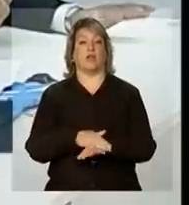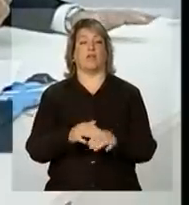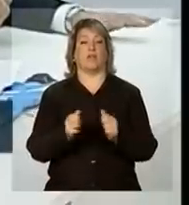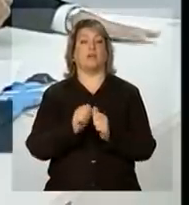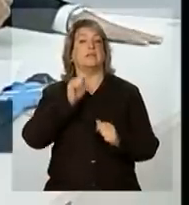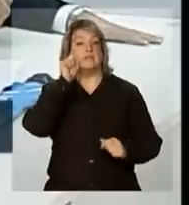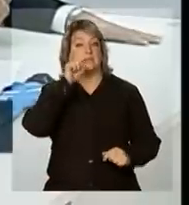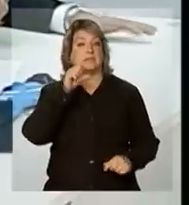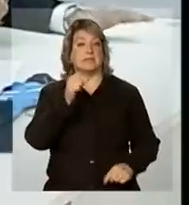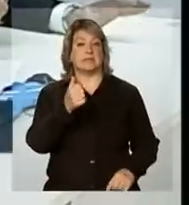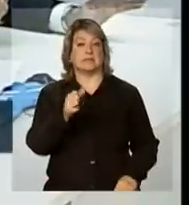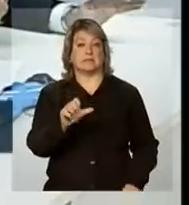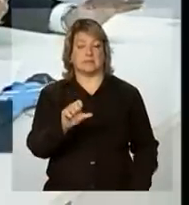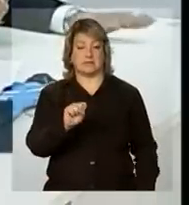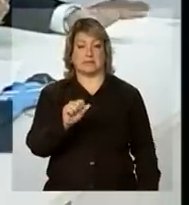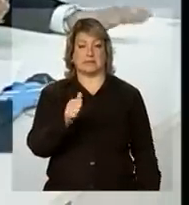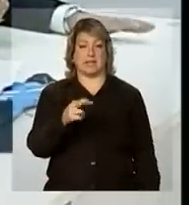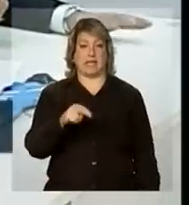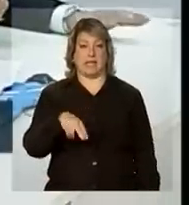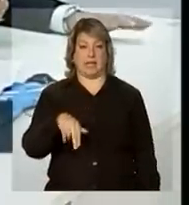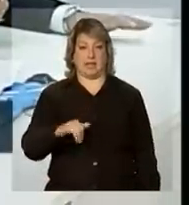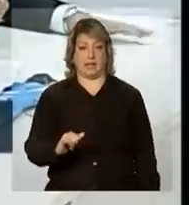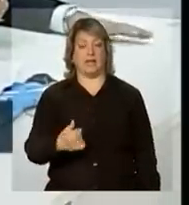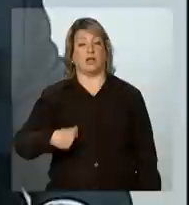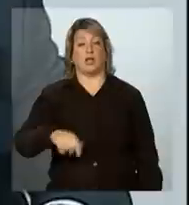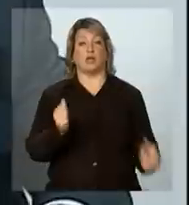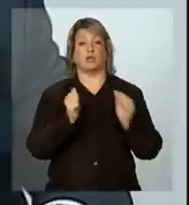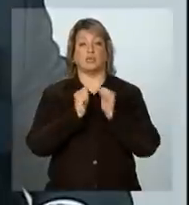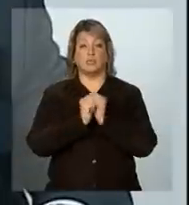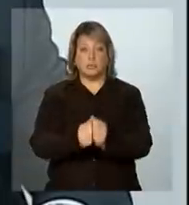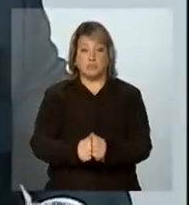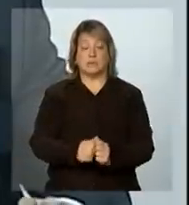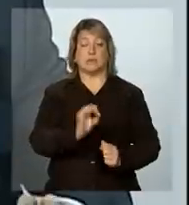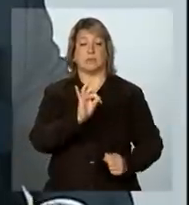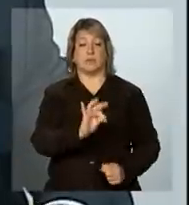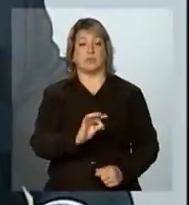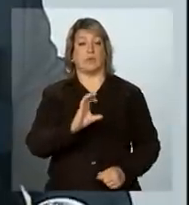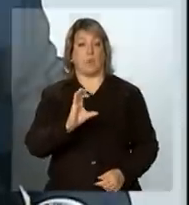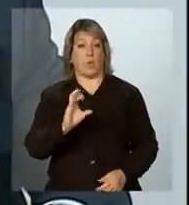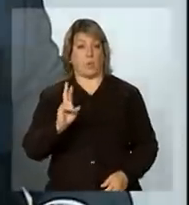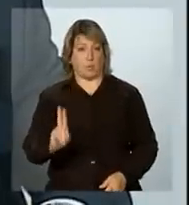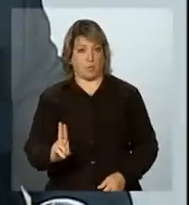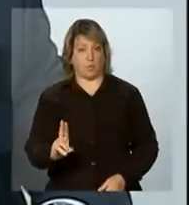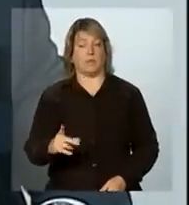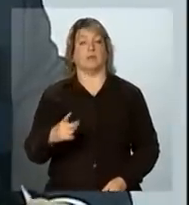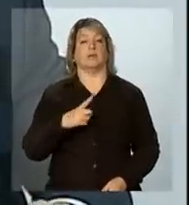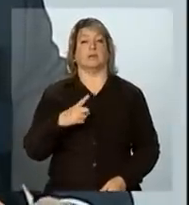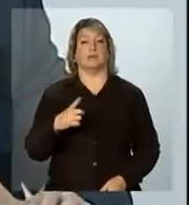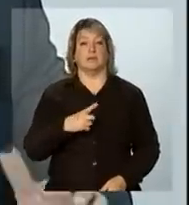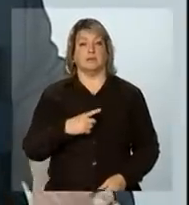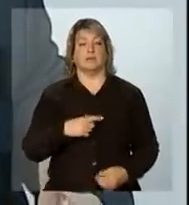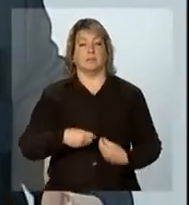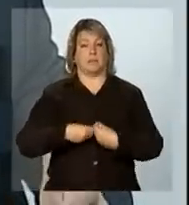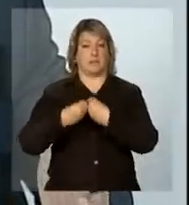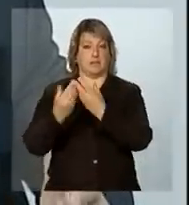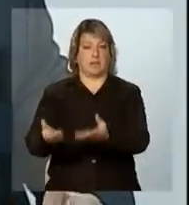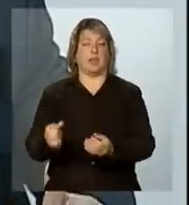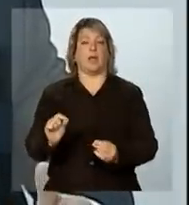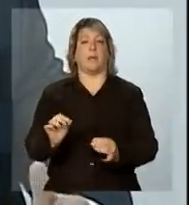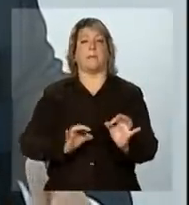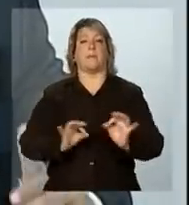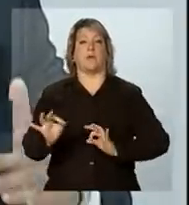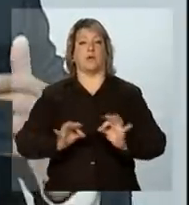senador José Sarney, nós, junto com o Tribunal de Contas da União, estamos mandando um projeto de